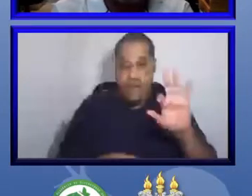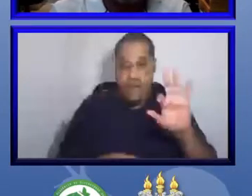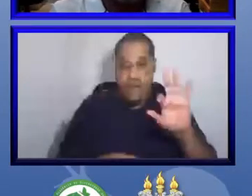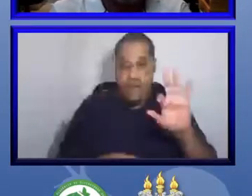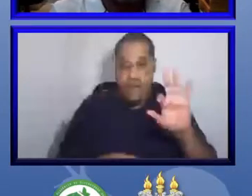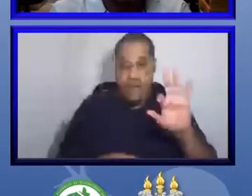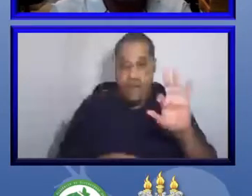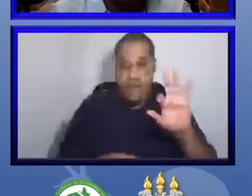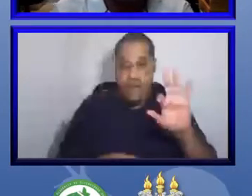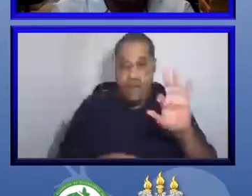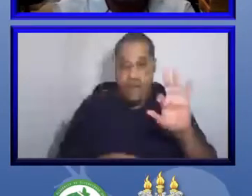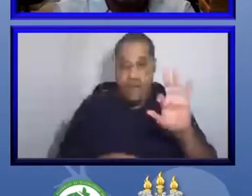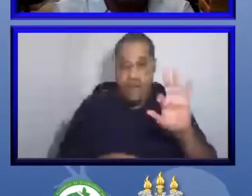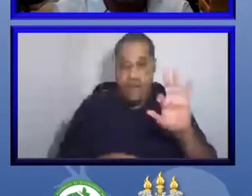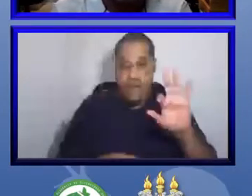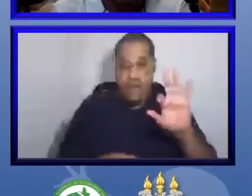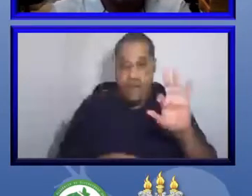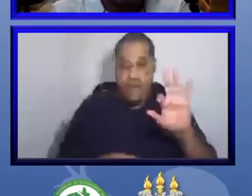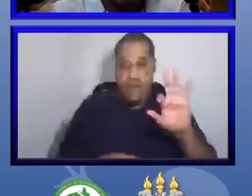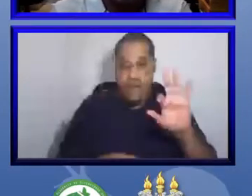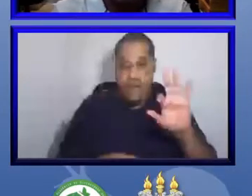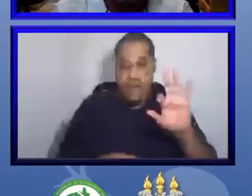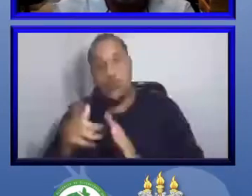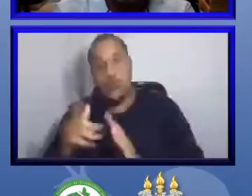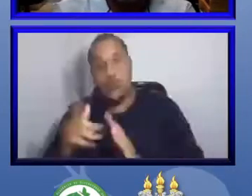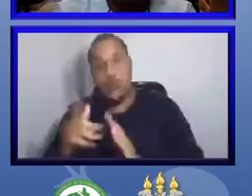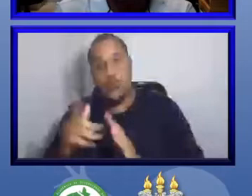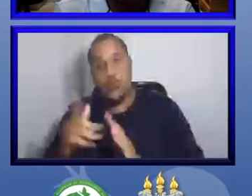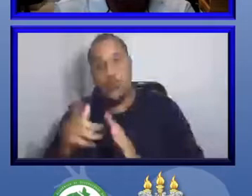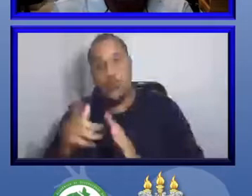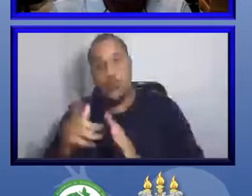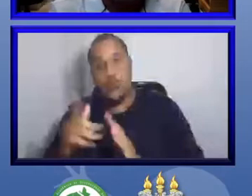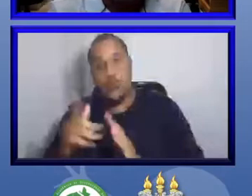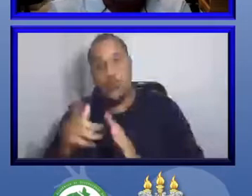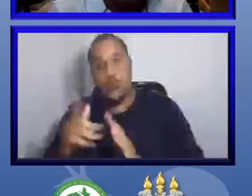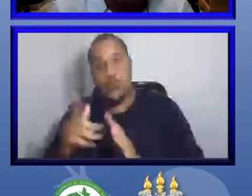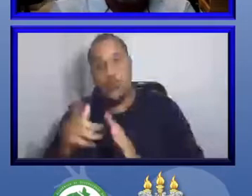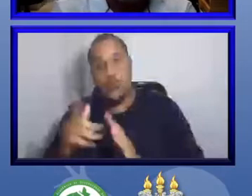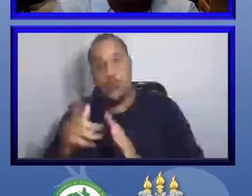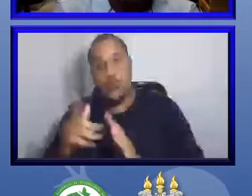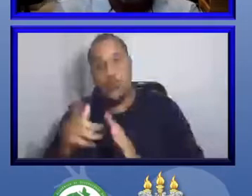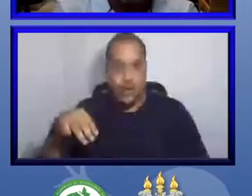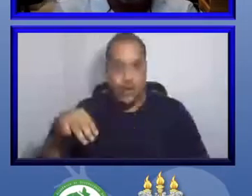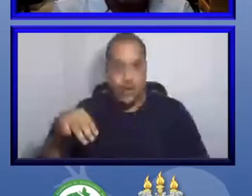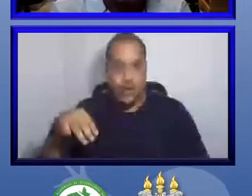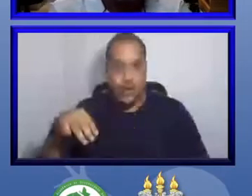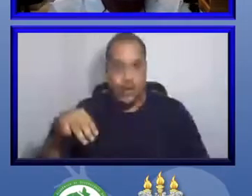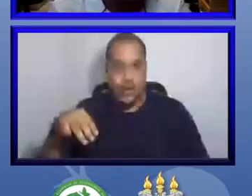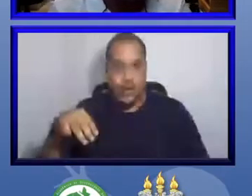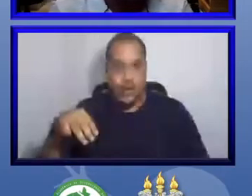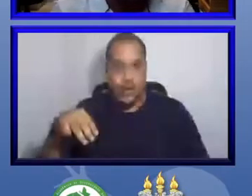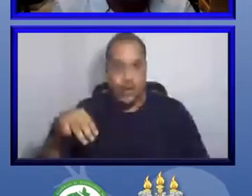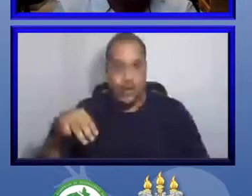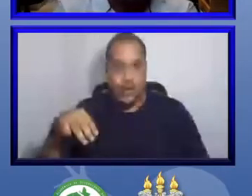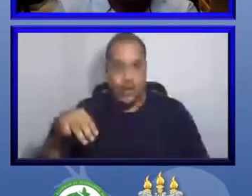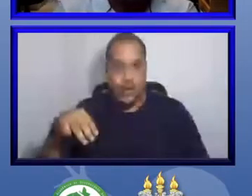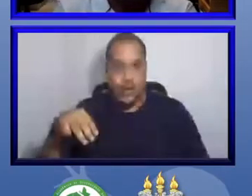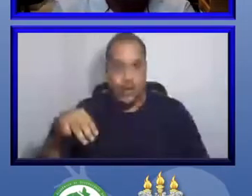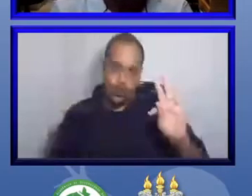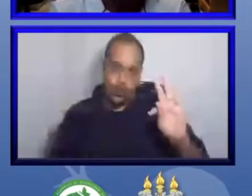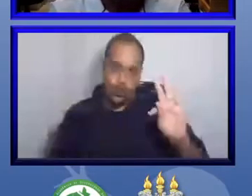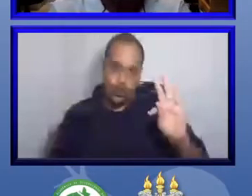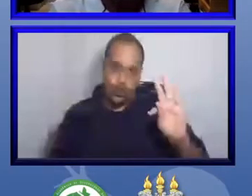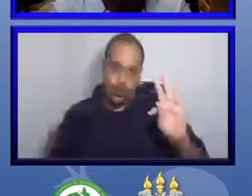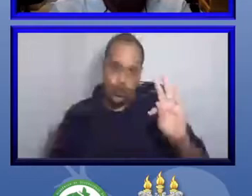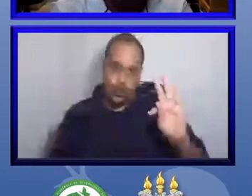também foram visitados, em Estocolmo, Ambu, Copenhague, Praga. e na América do Norte, a maioria